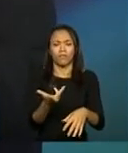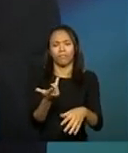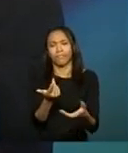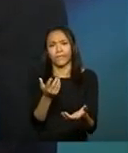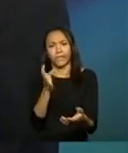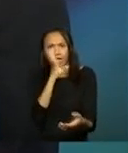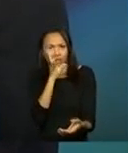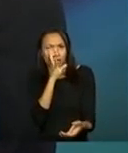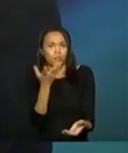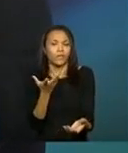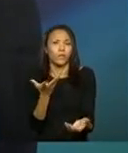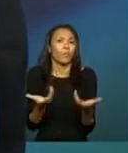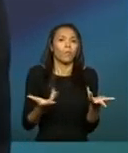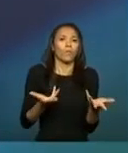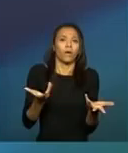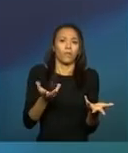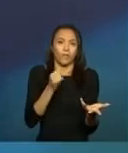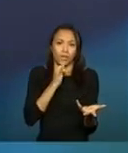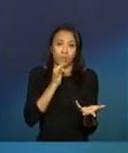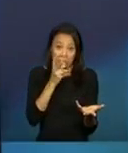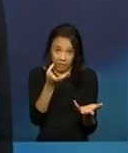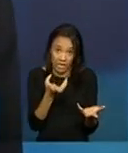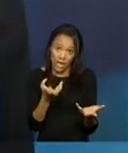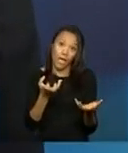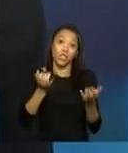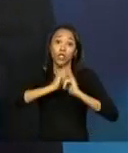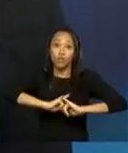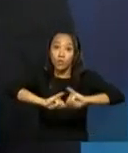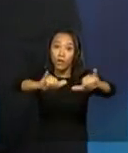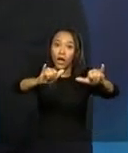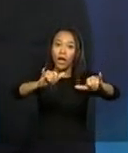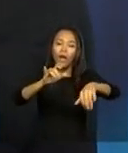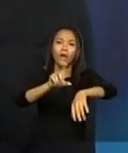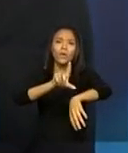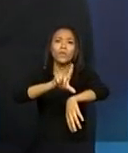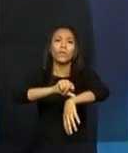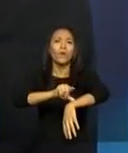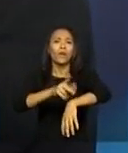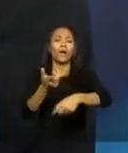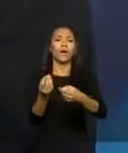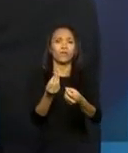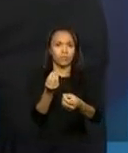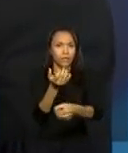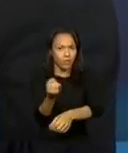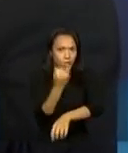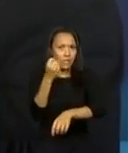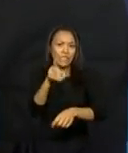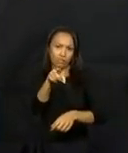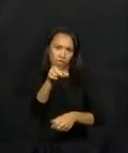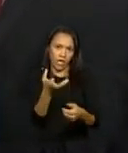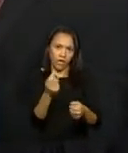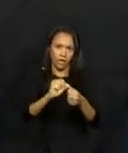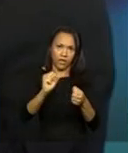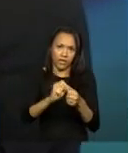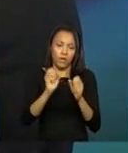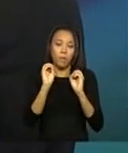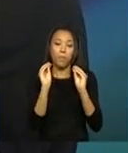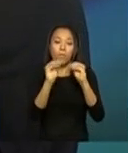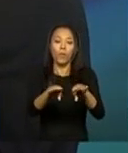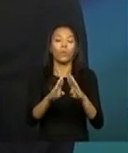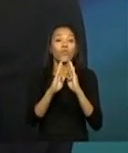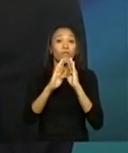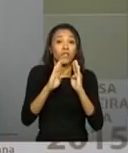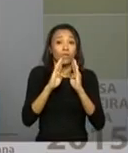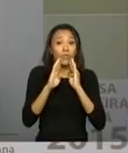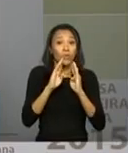se você quer soltar uma grande matéria, esse é o grande horário, esses são as grandes matérias, se você quer fazer um post de Facebook, etc.,